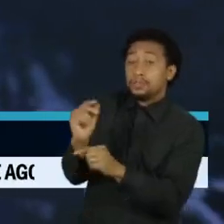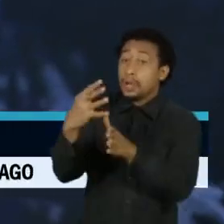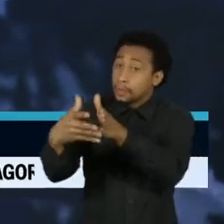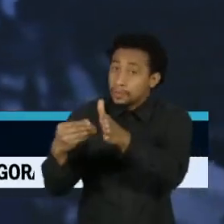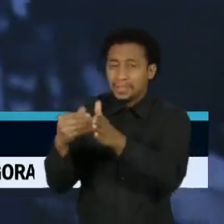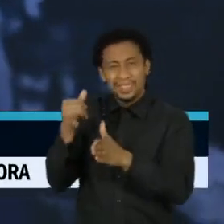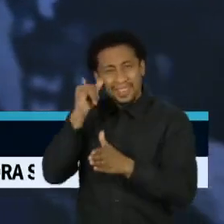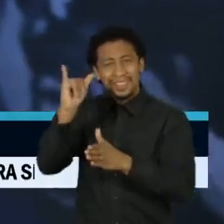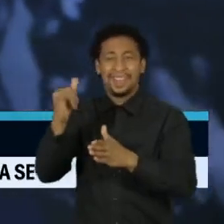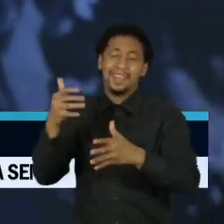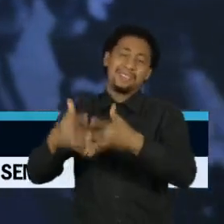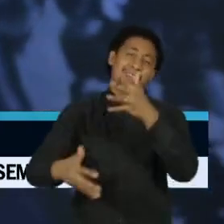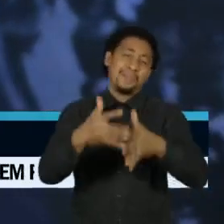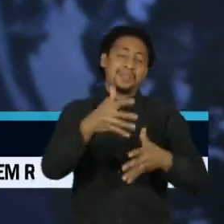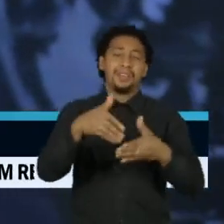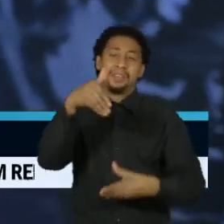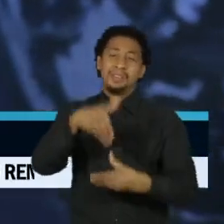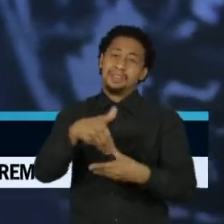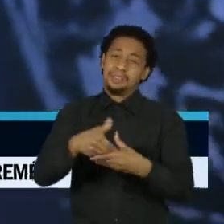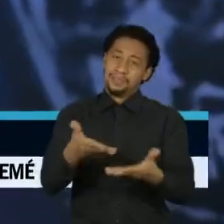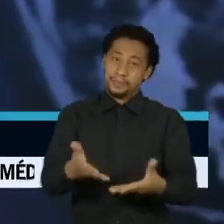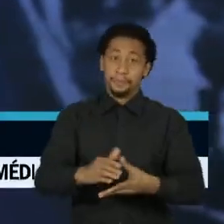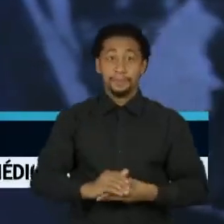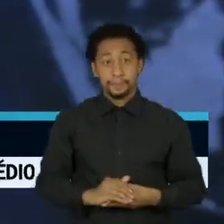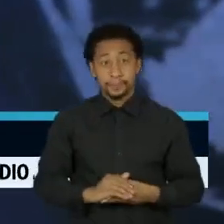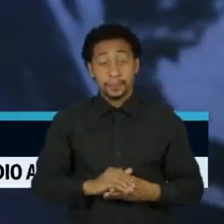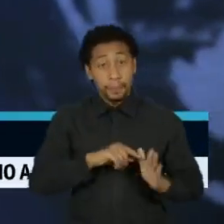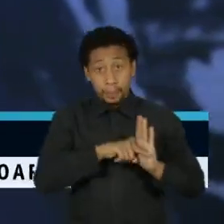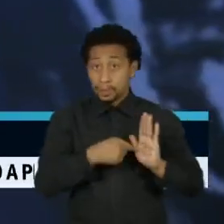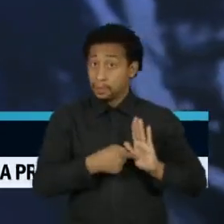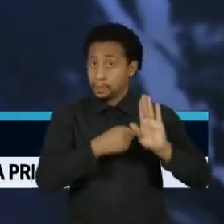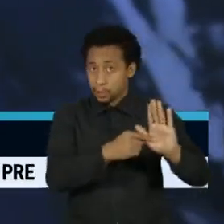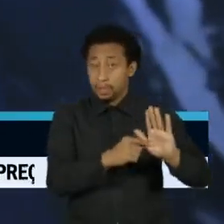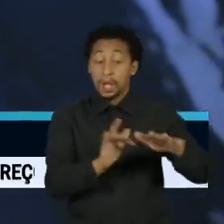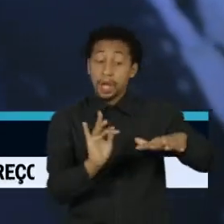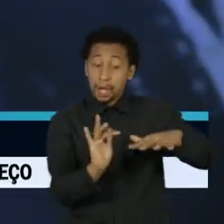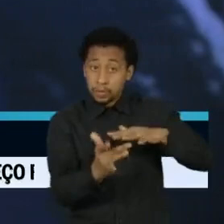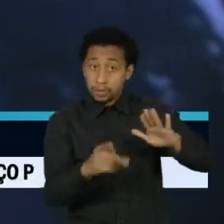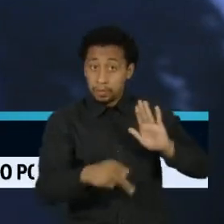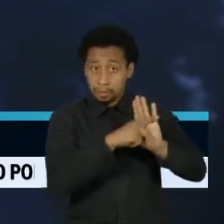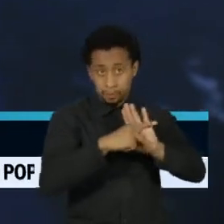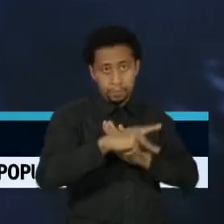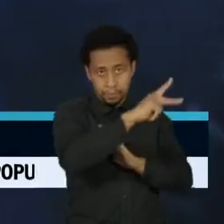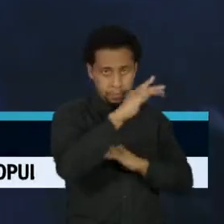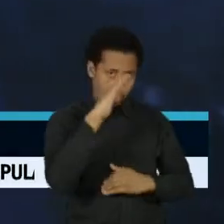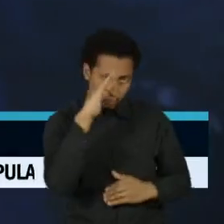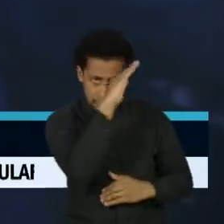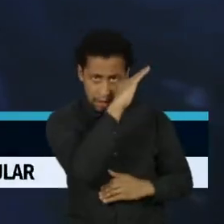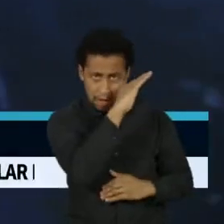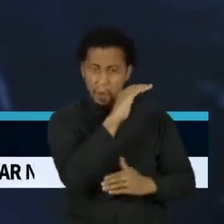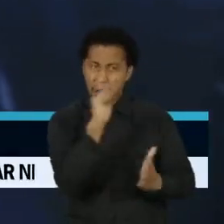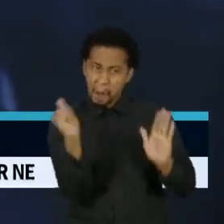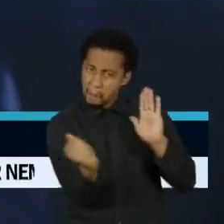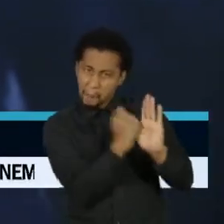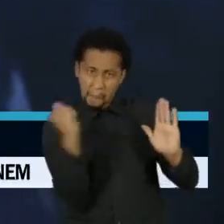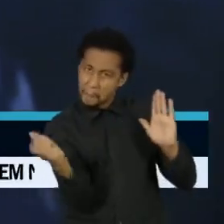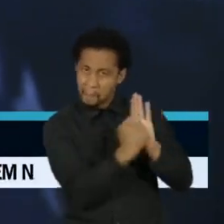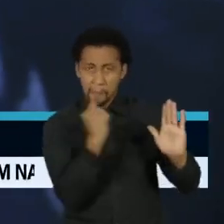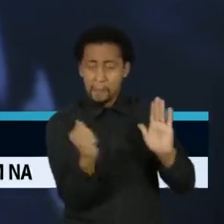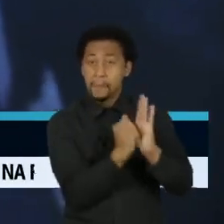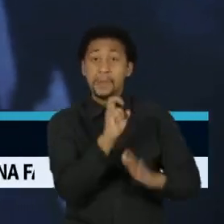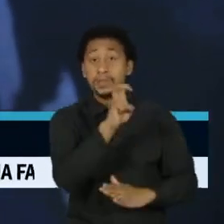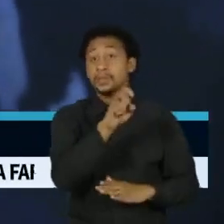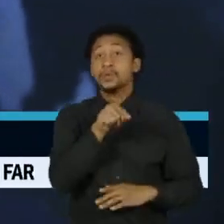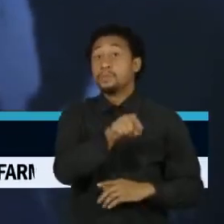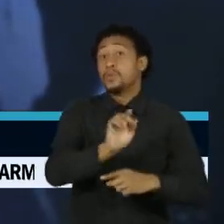Pesquisa revelou que redes sociais bolsonaristas tiraram do ar mais de 5 mil vídeos com ataques à justiça eleitoral